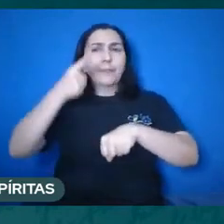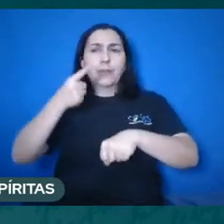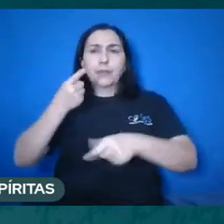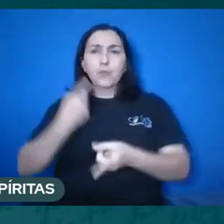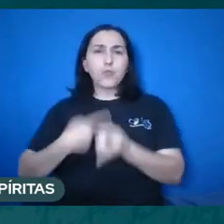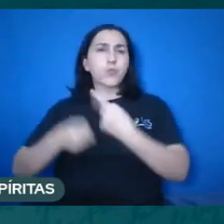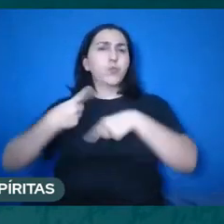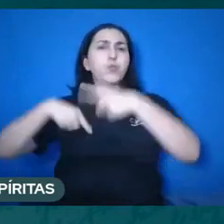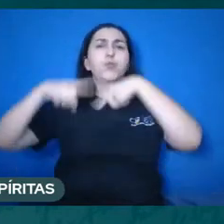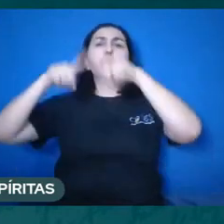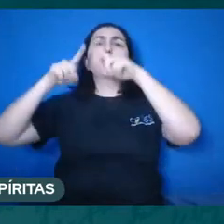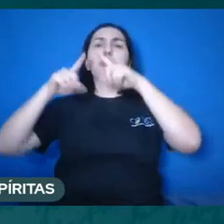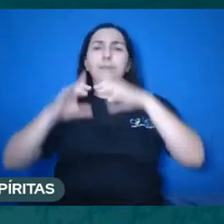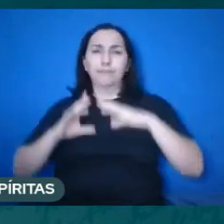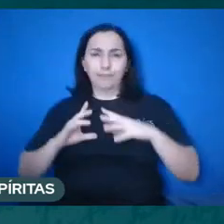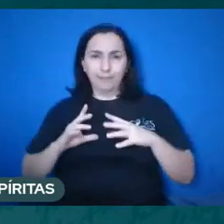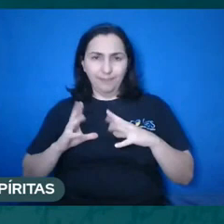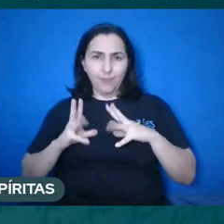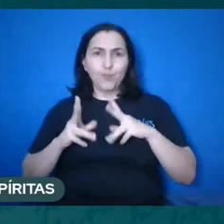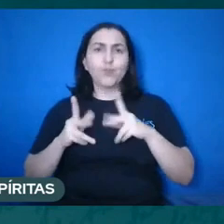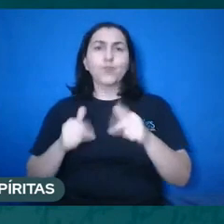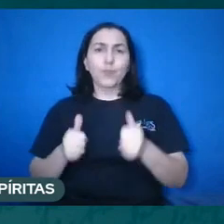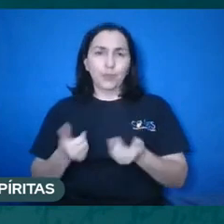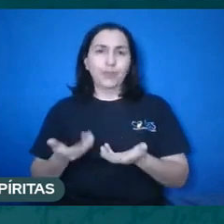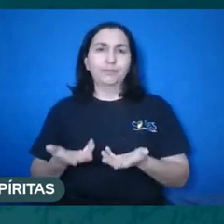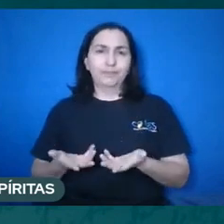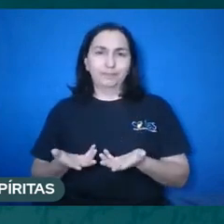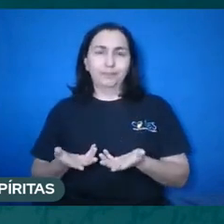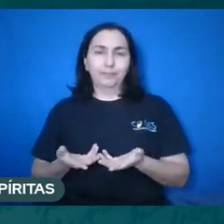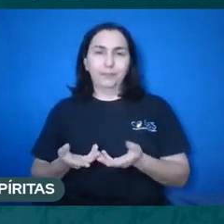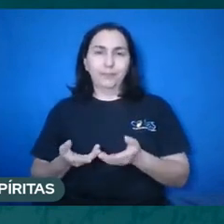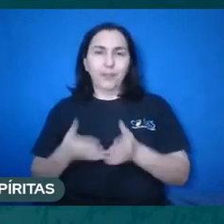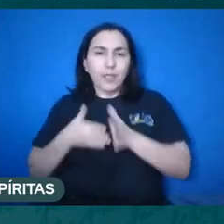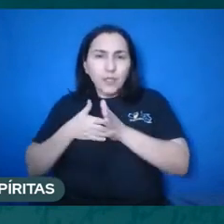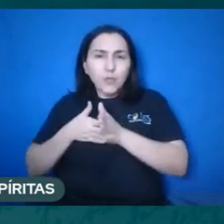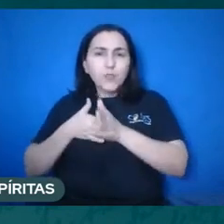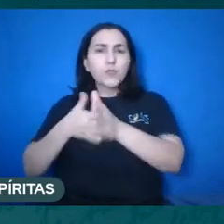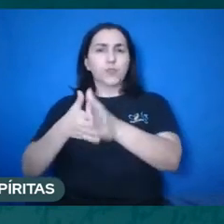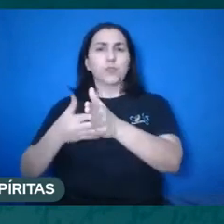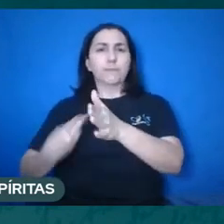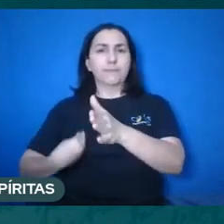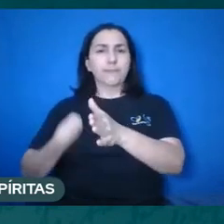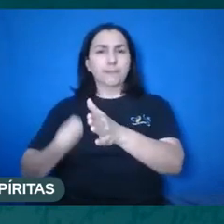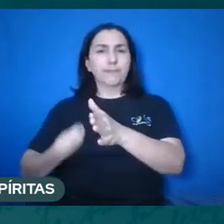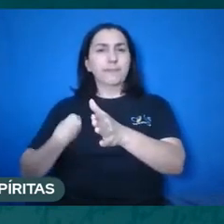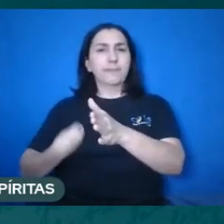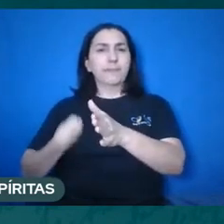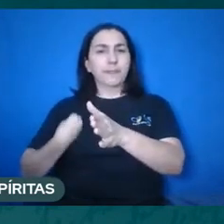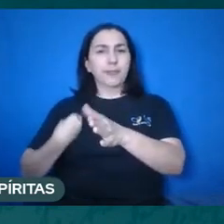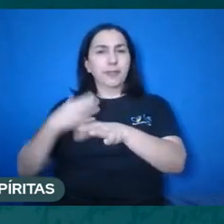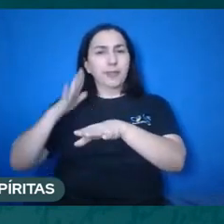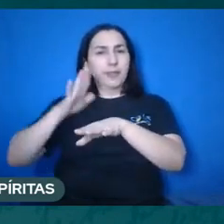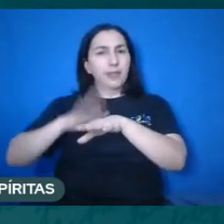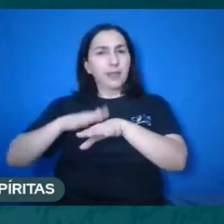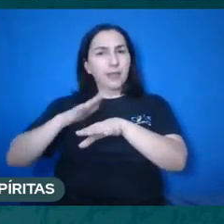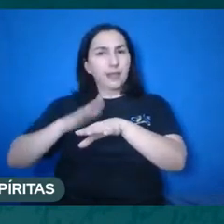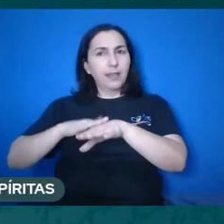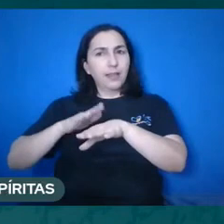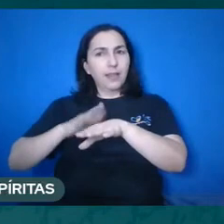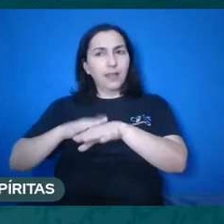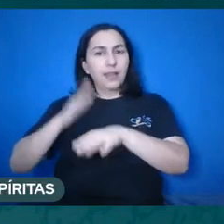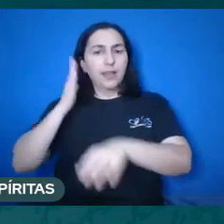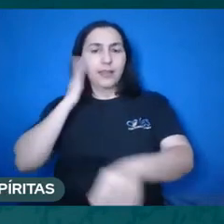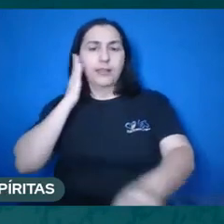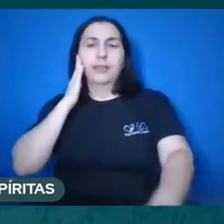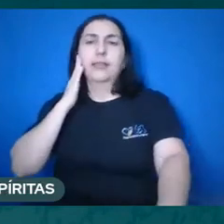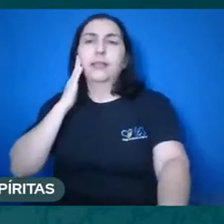tudo muda, em que realmente a gente redireciona a nossa vida, vive e arca com as consequências,